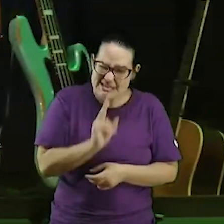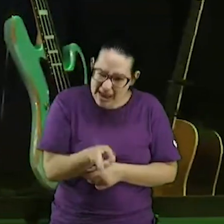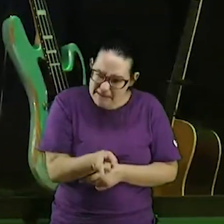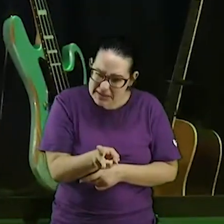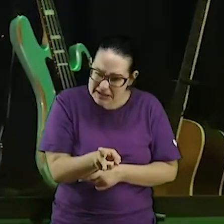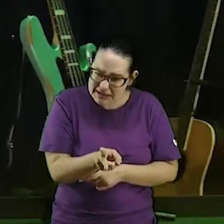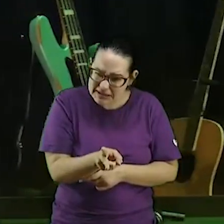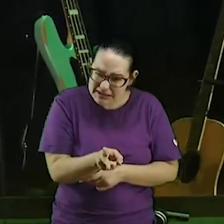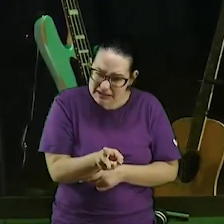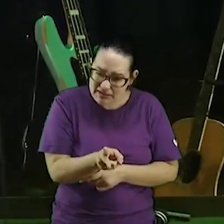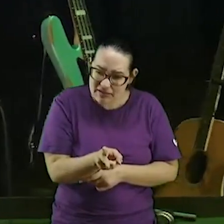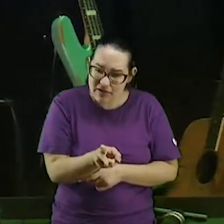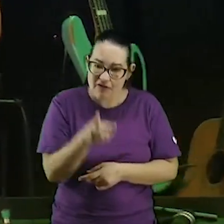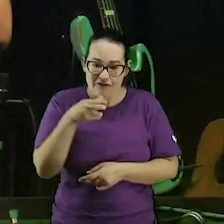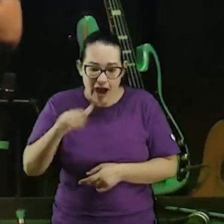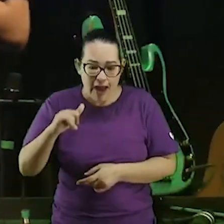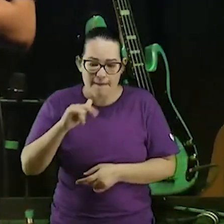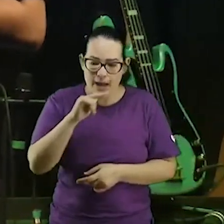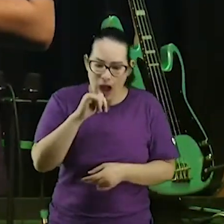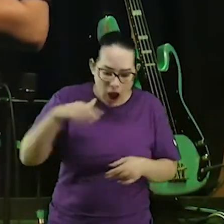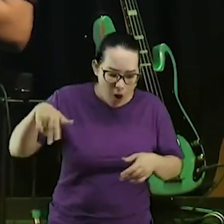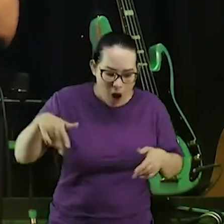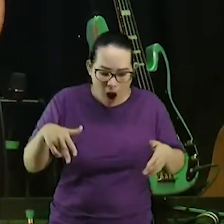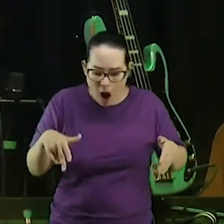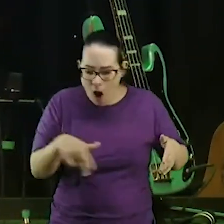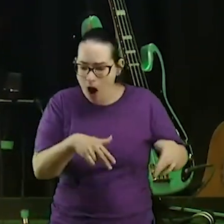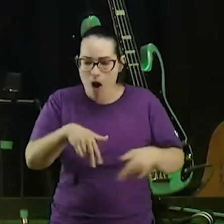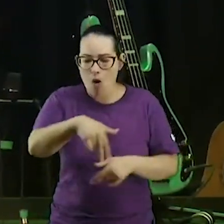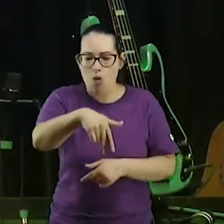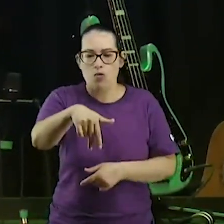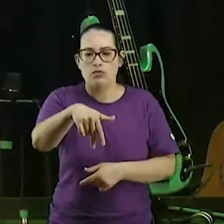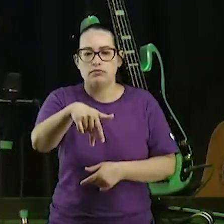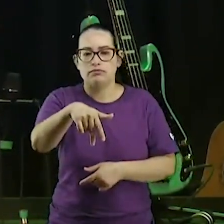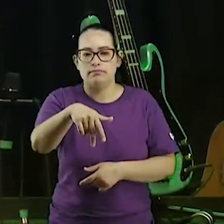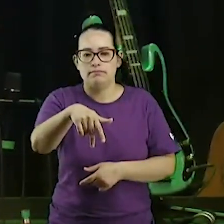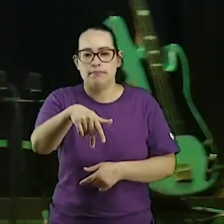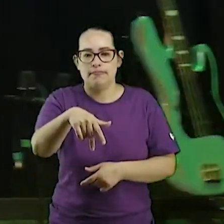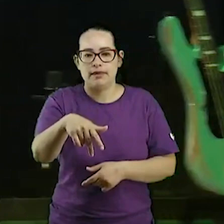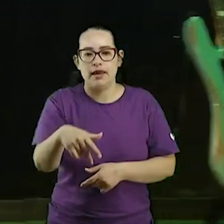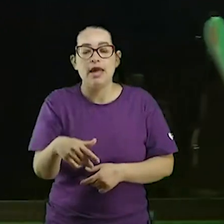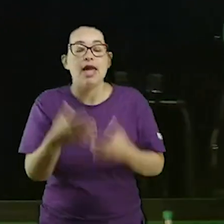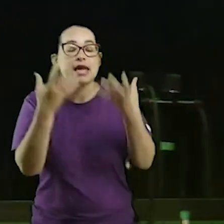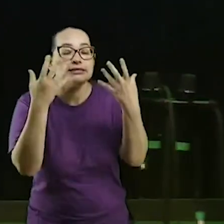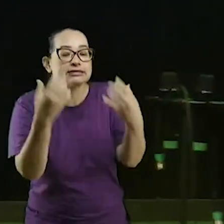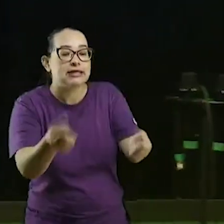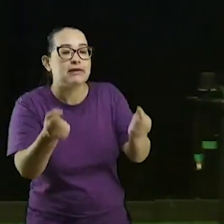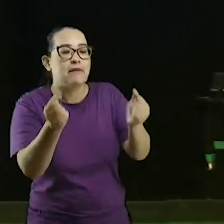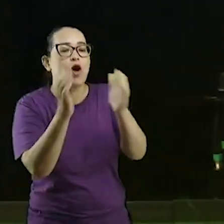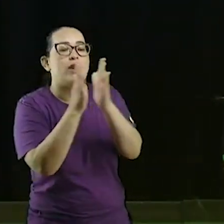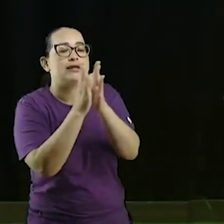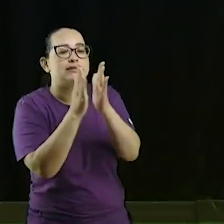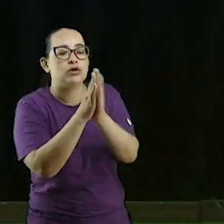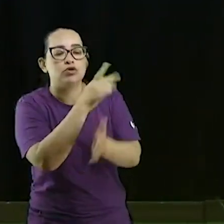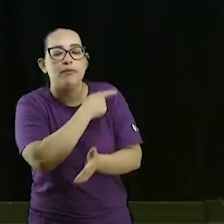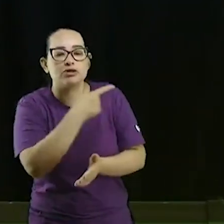Passe pelas águas receba coração do pastor da intercessão